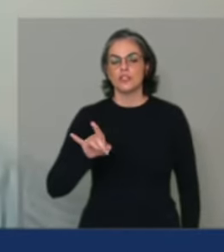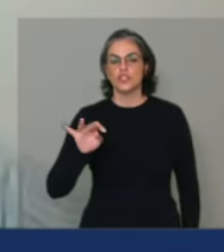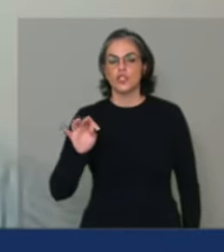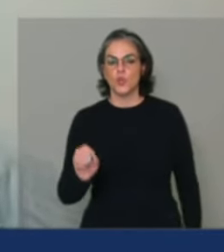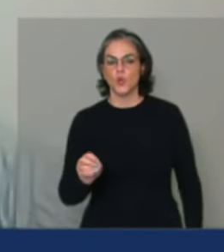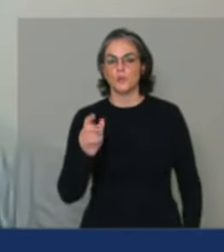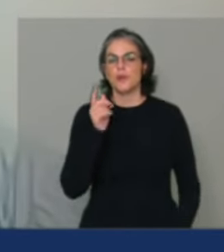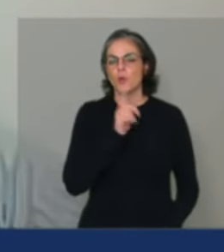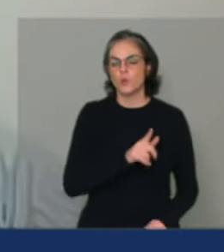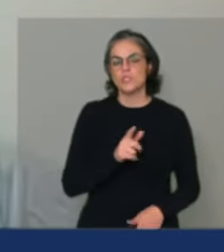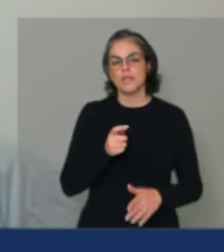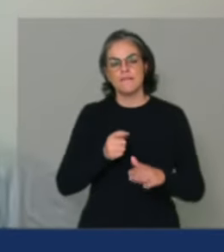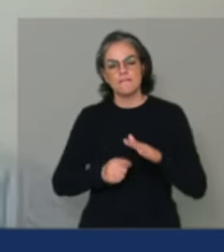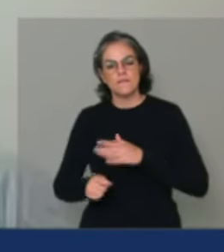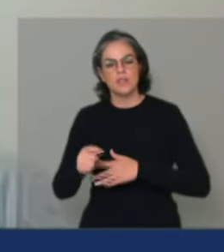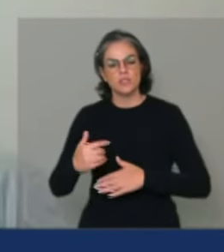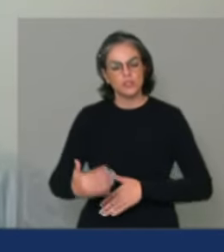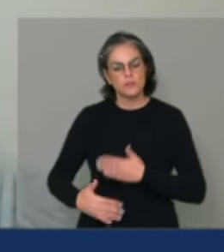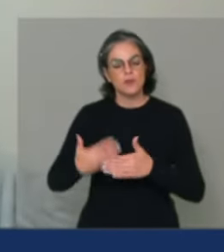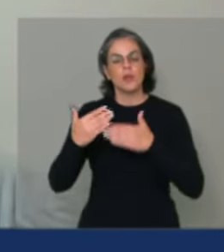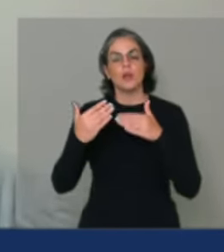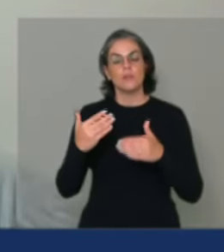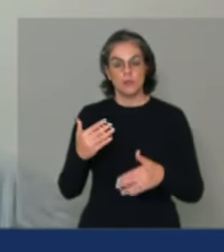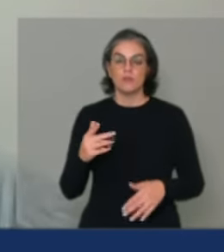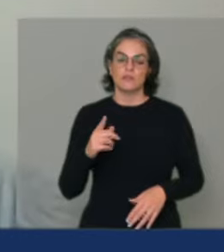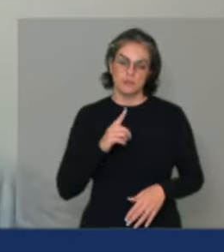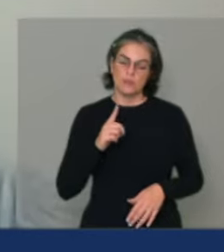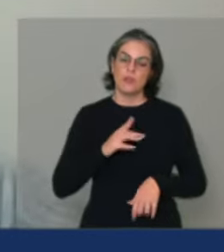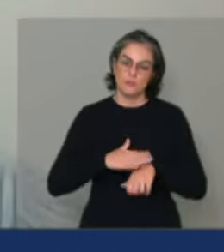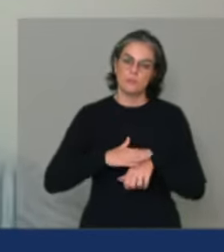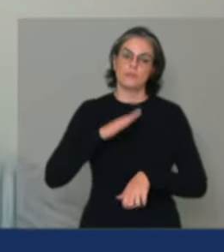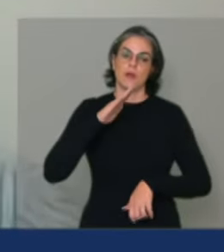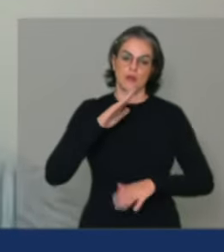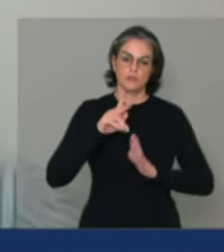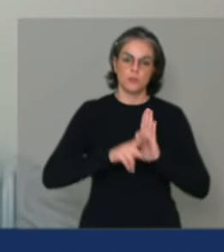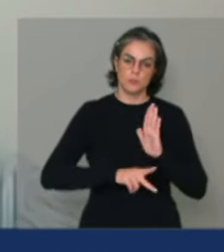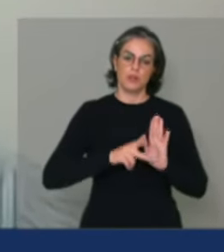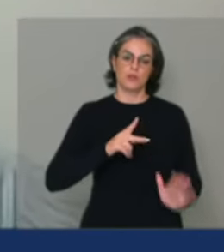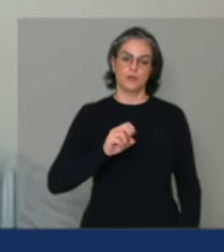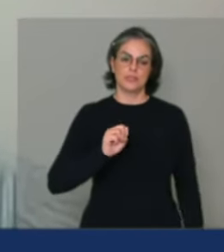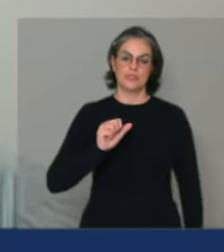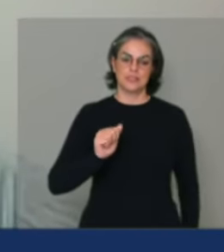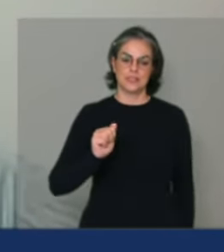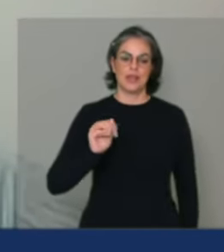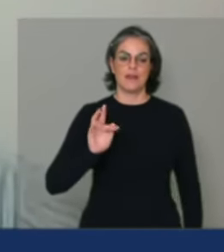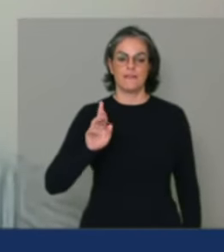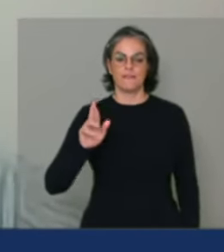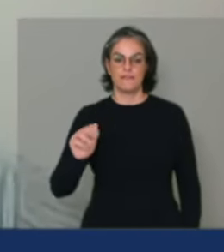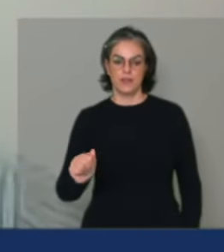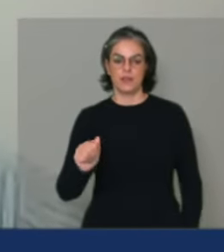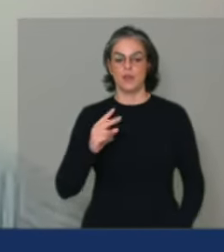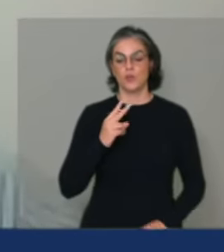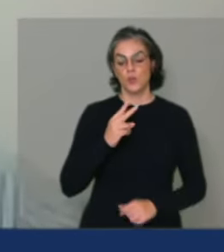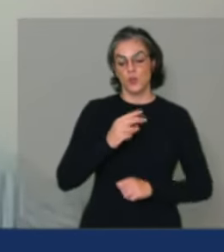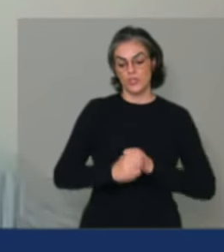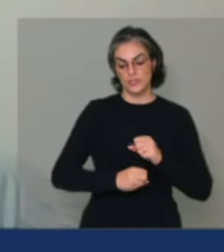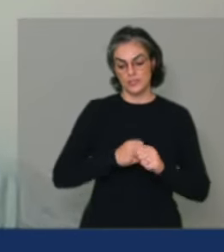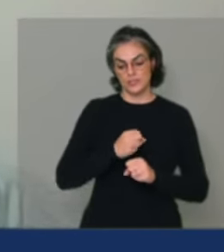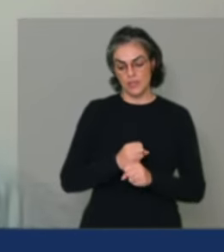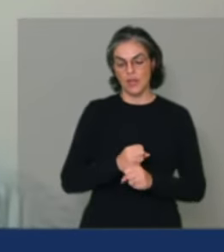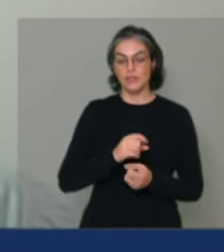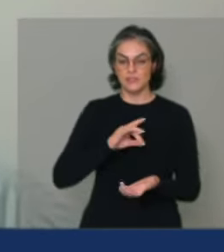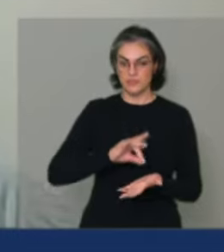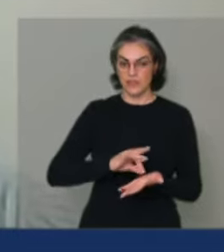Apesar dos números crescentes de recursos para o plano safra, por dois anos consecutivos, agricultores, eles tiveram